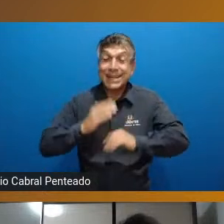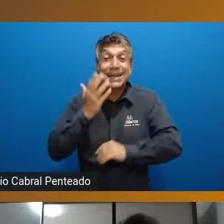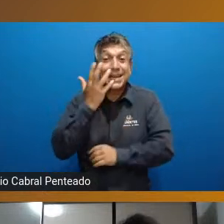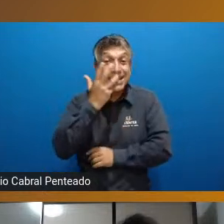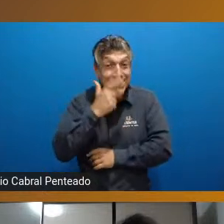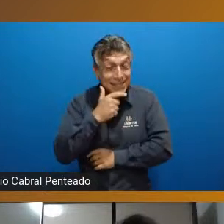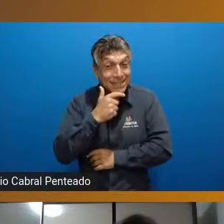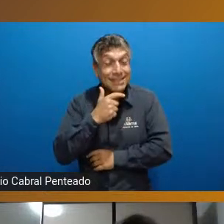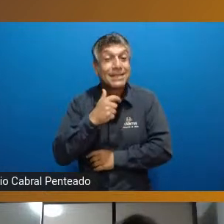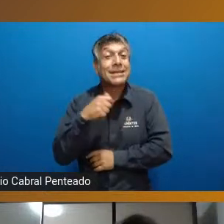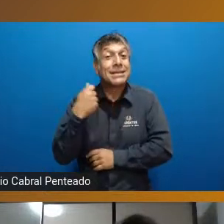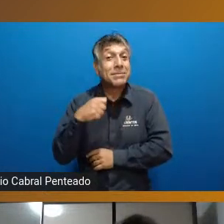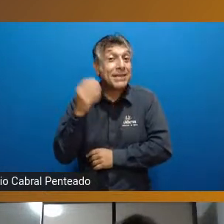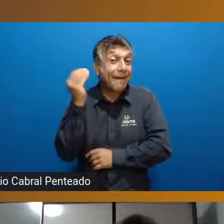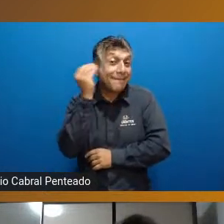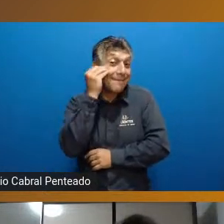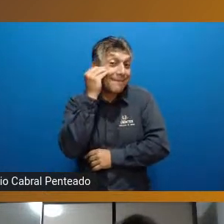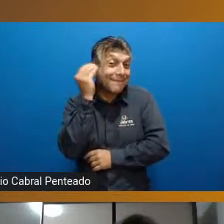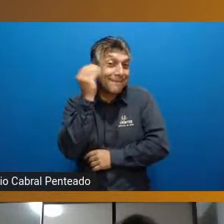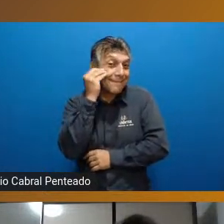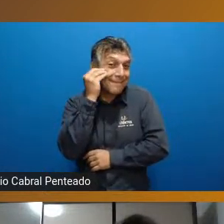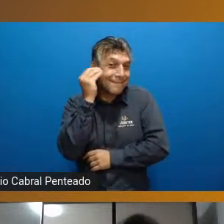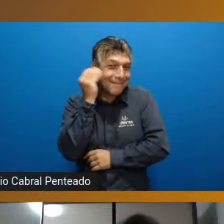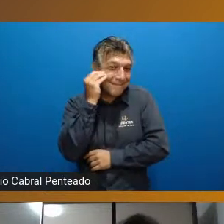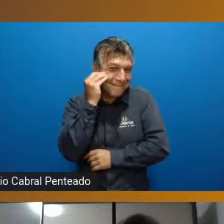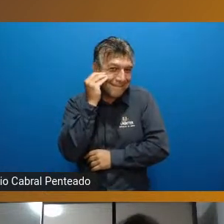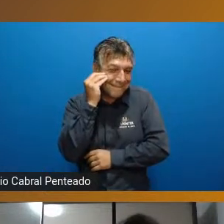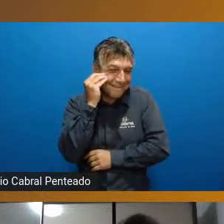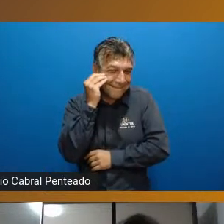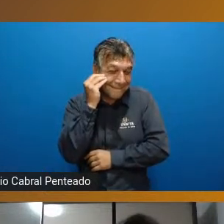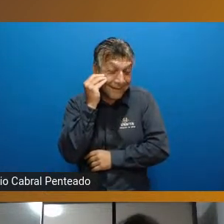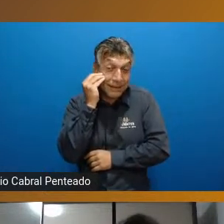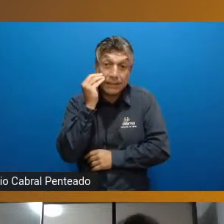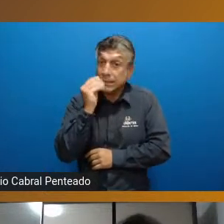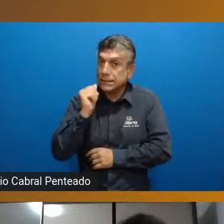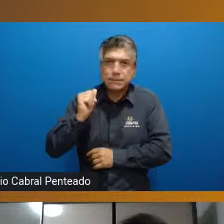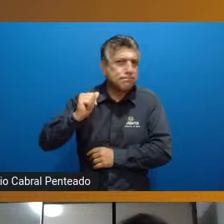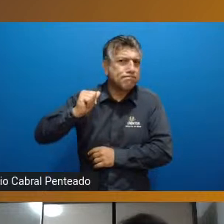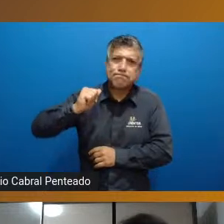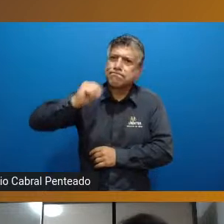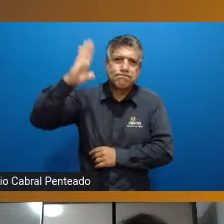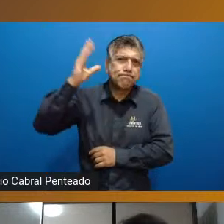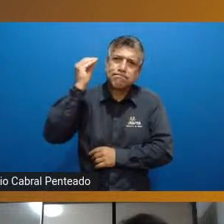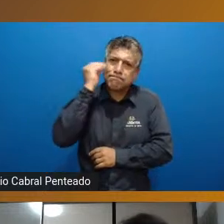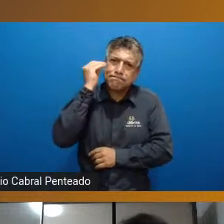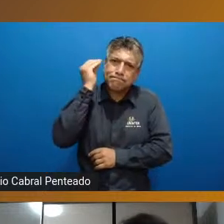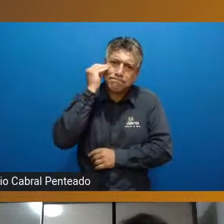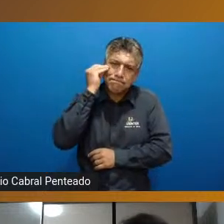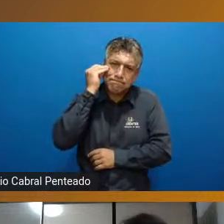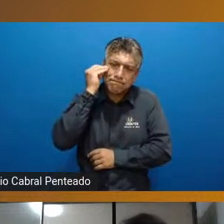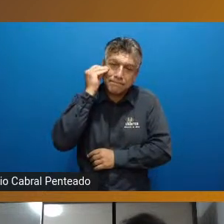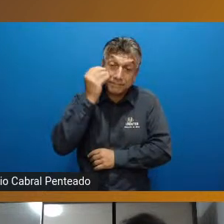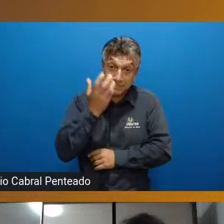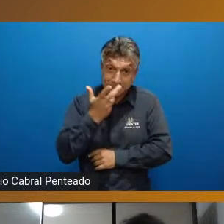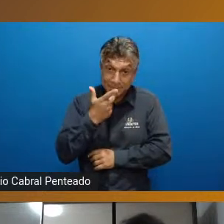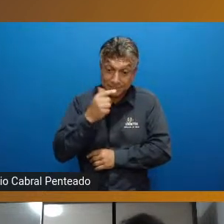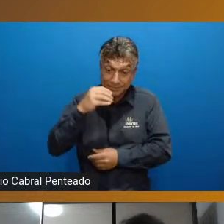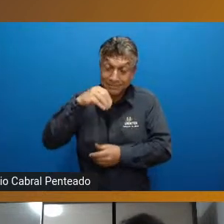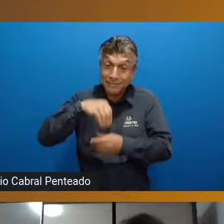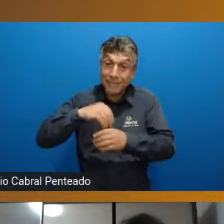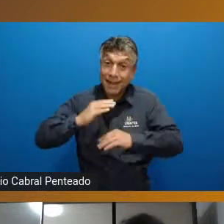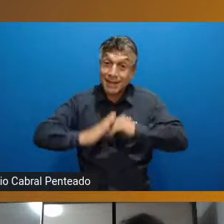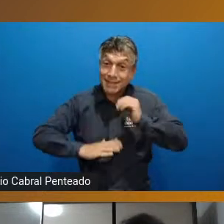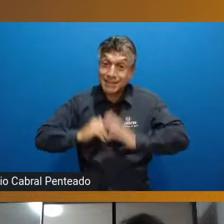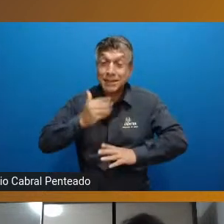devem experimentar então quanto maior a experimentação da criança dentro das habilidades